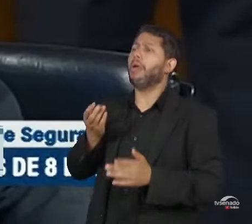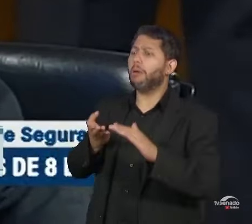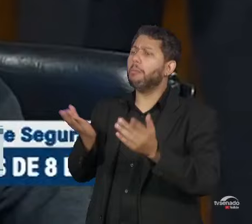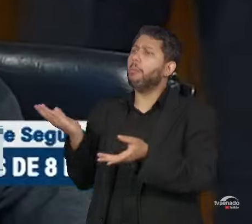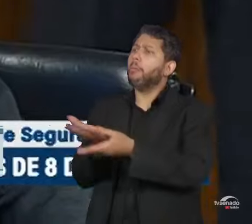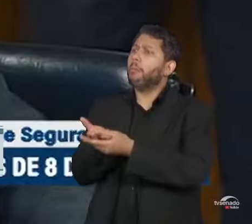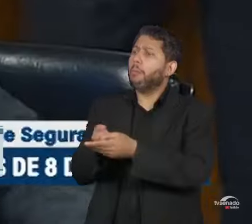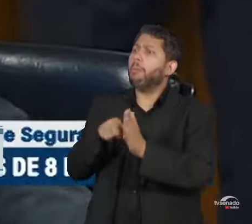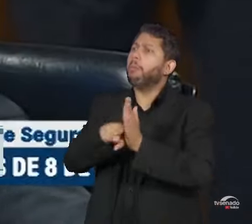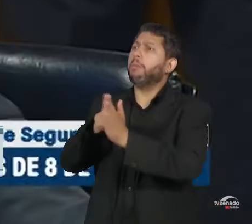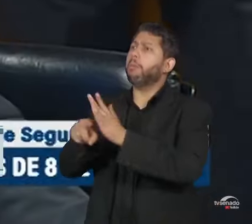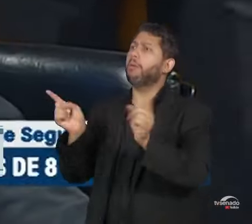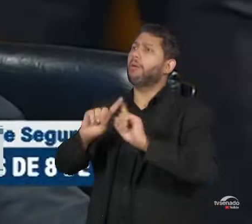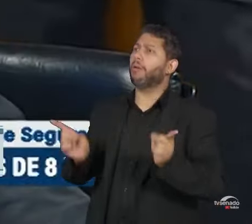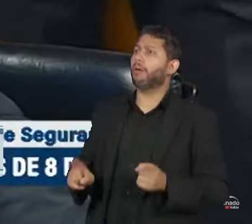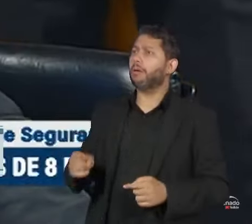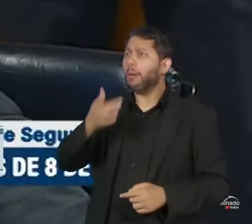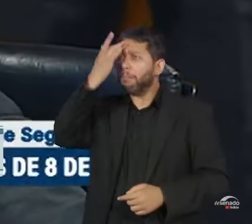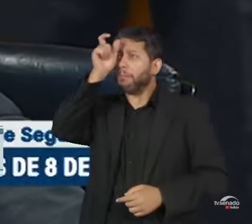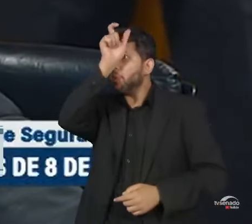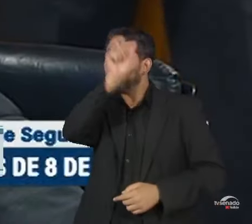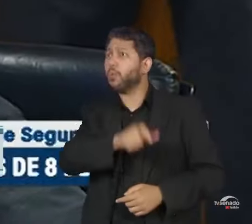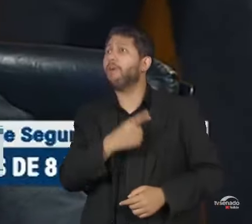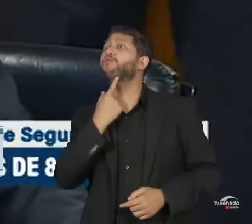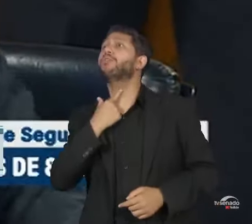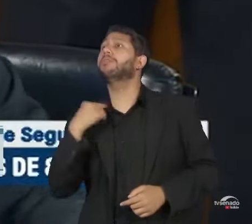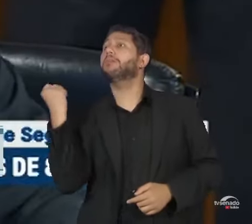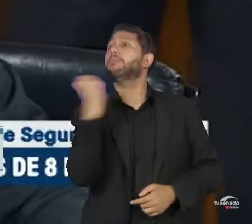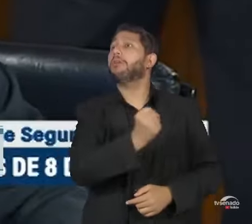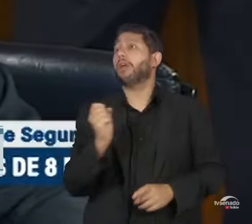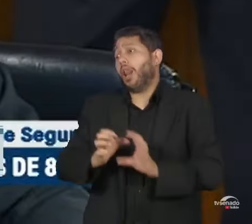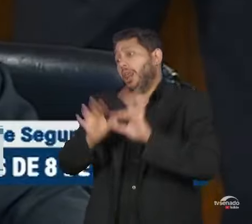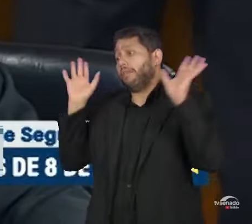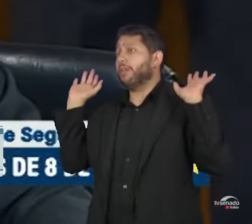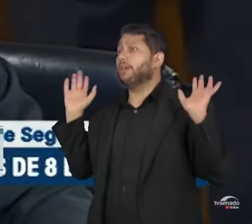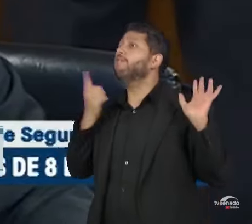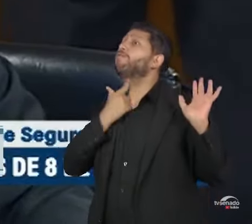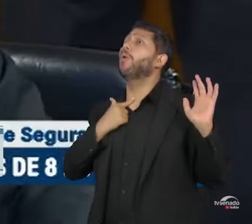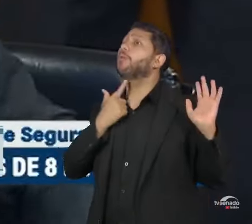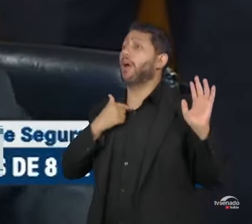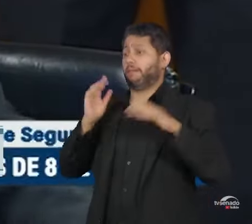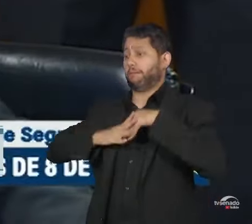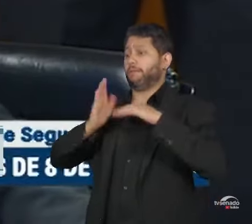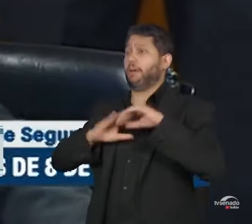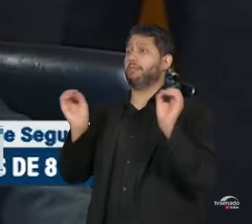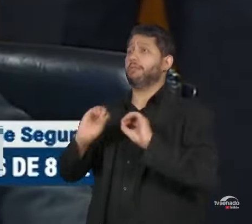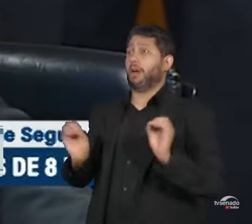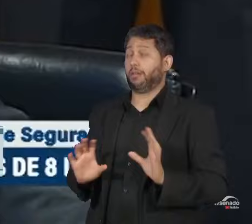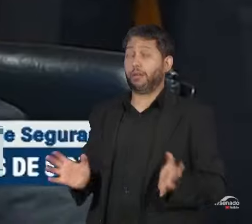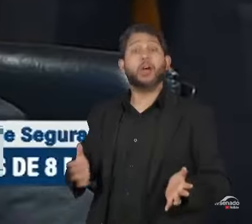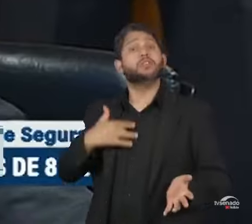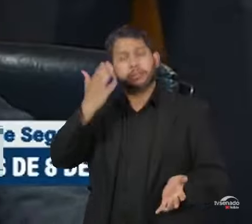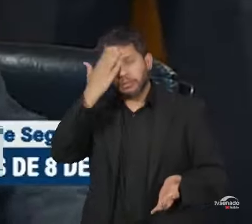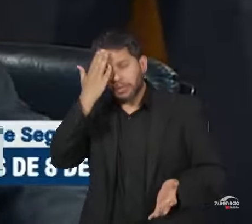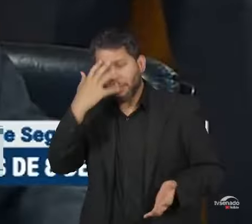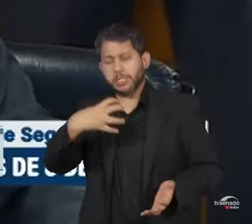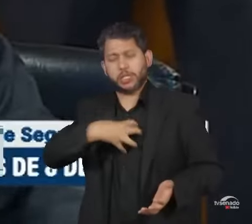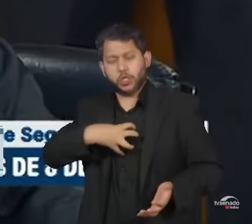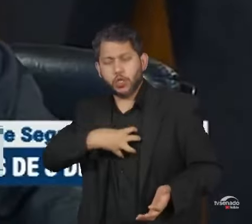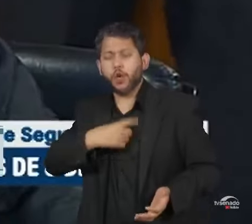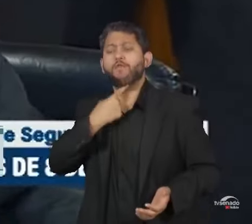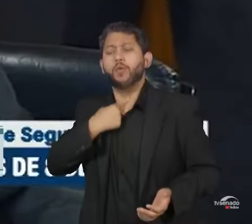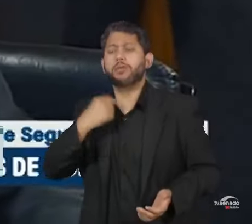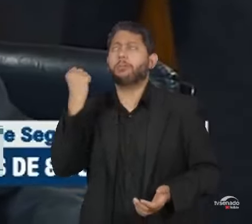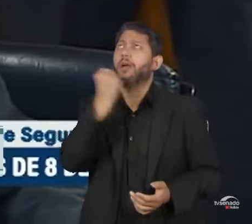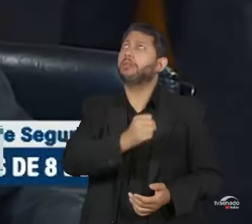porque vontade de matar alguém, todo mundo alguma vez na vida já teve, né? Com mais que seja abominável esse sentimento, a gente ora,